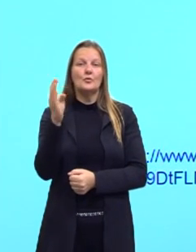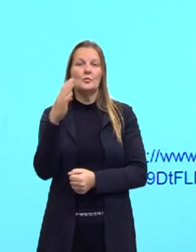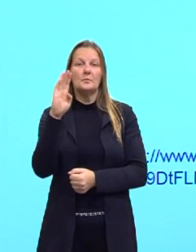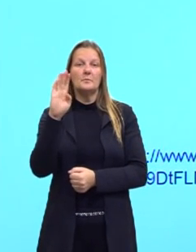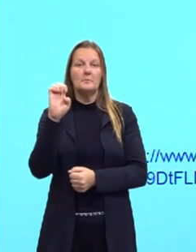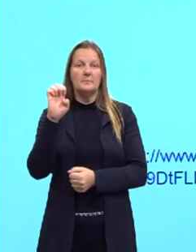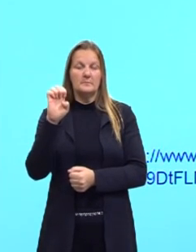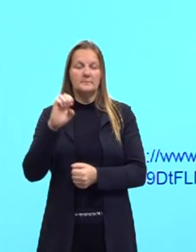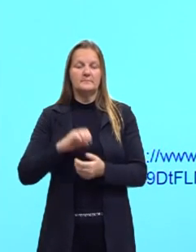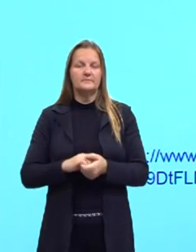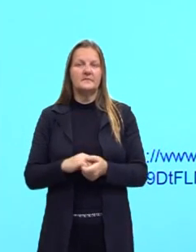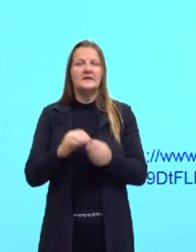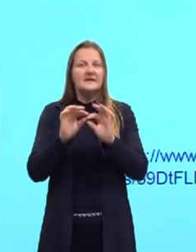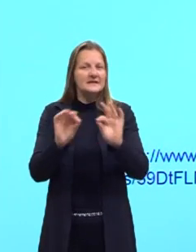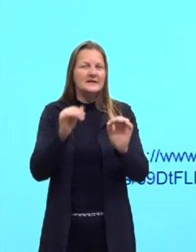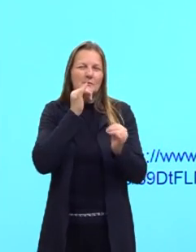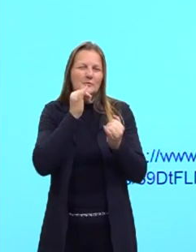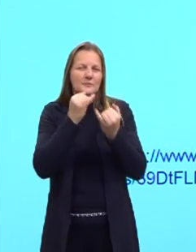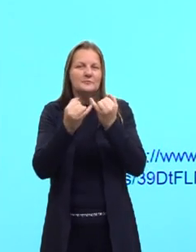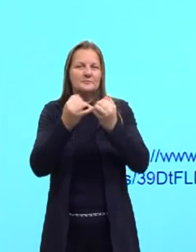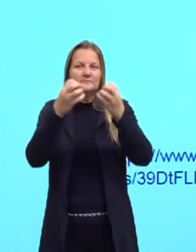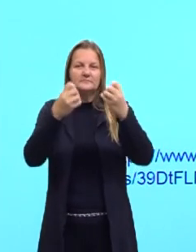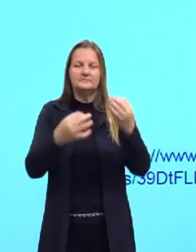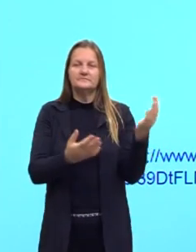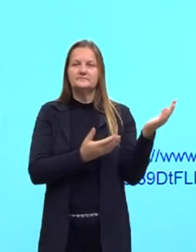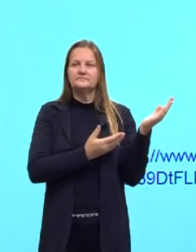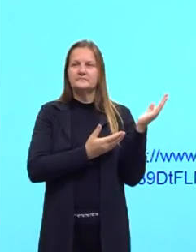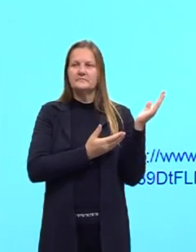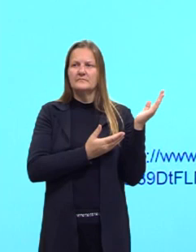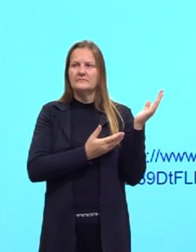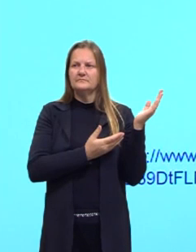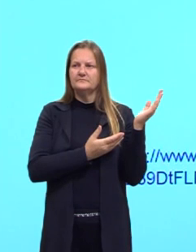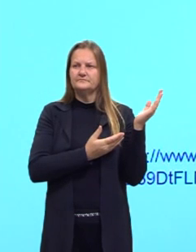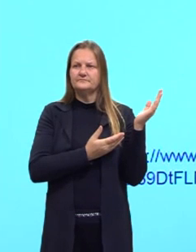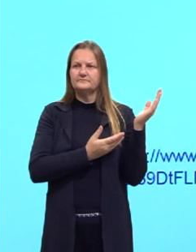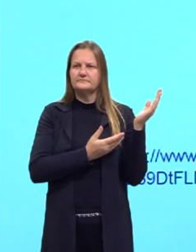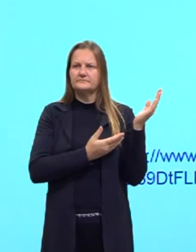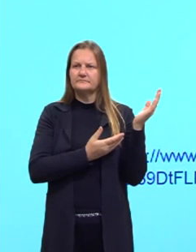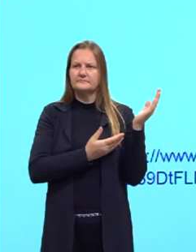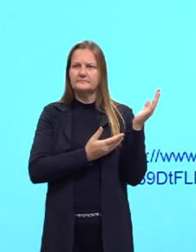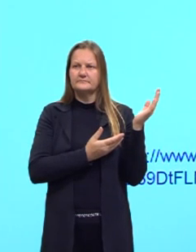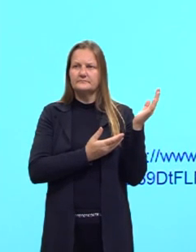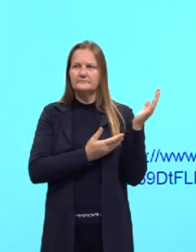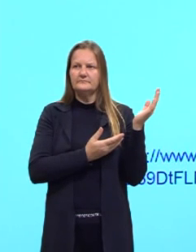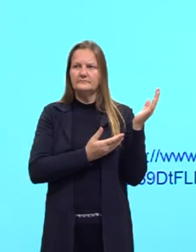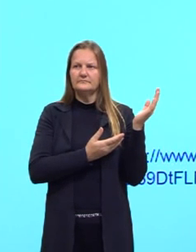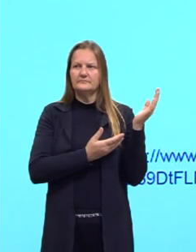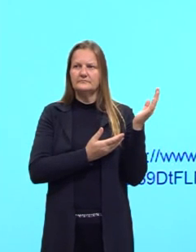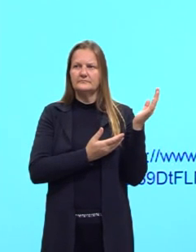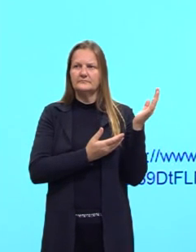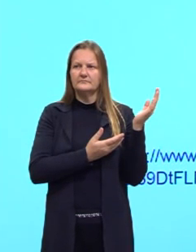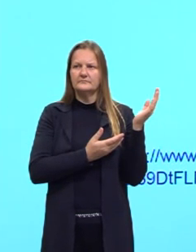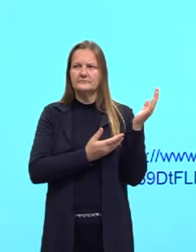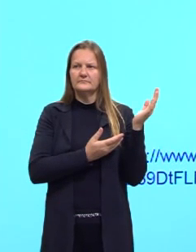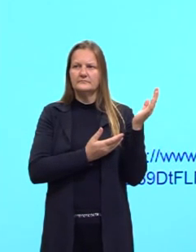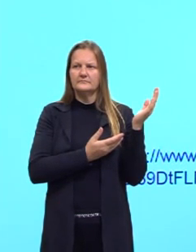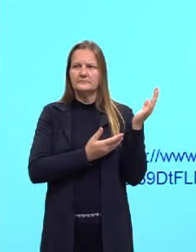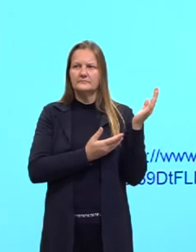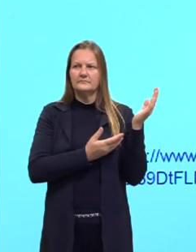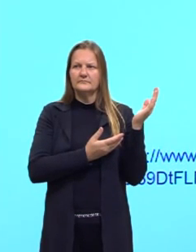exemplo bem simples para vocês aqui. This is my house. It's a beautiful house. Olha só.